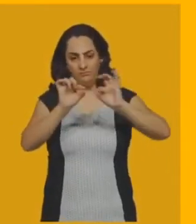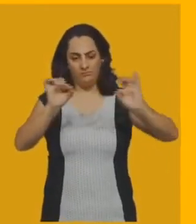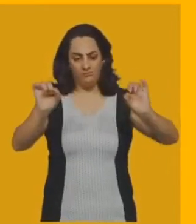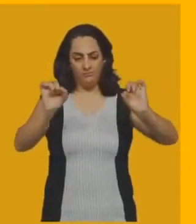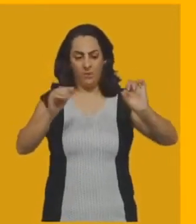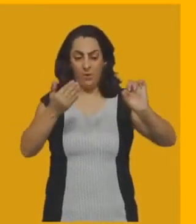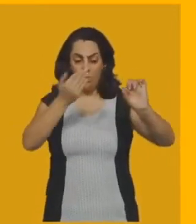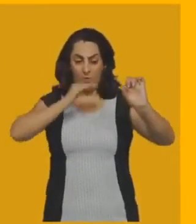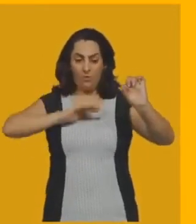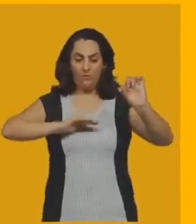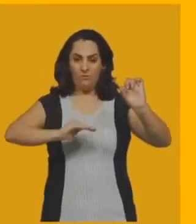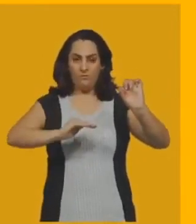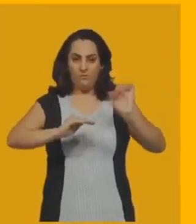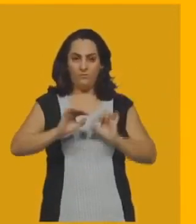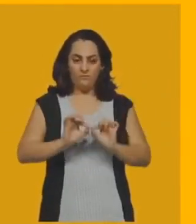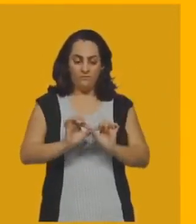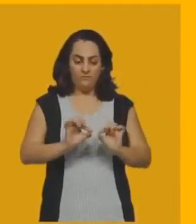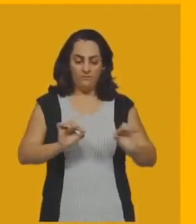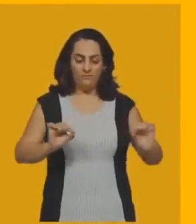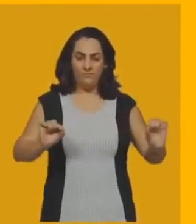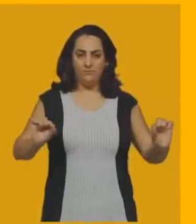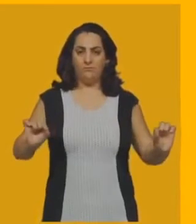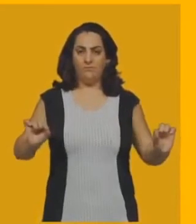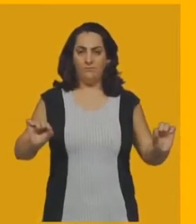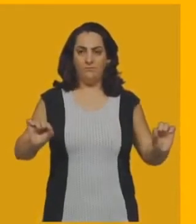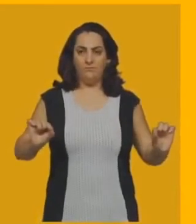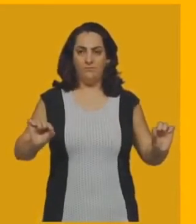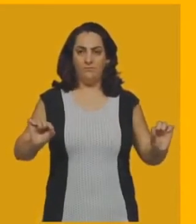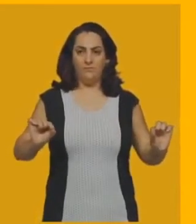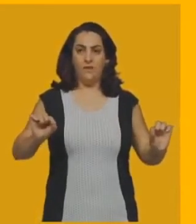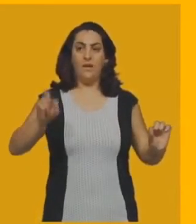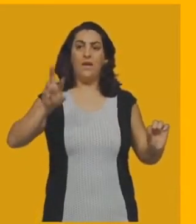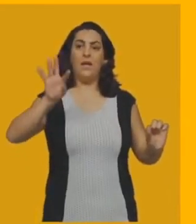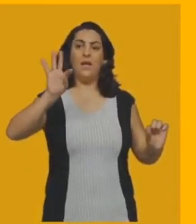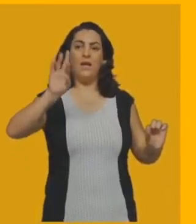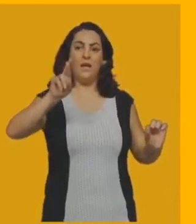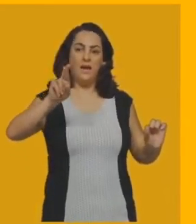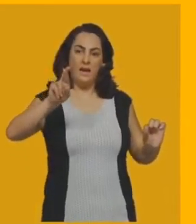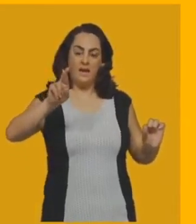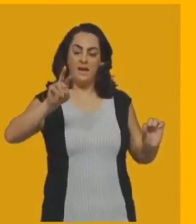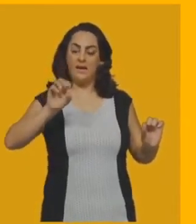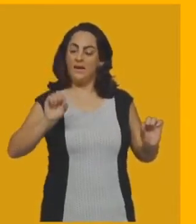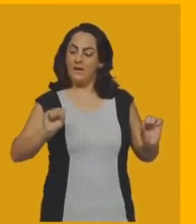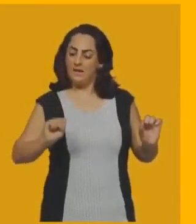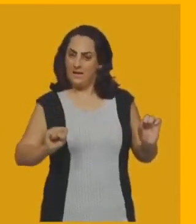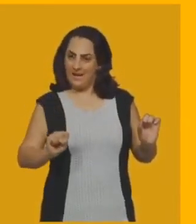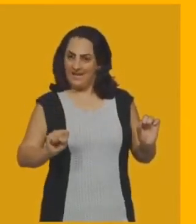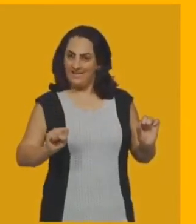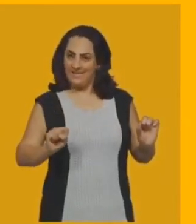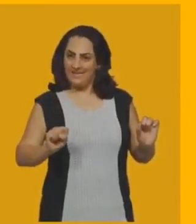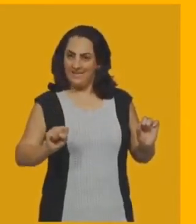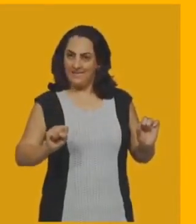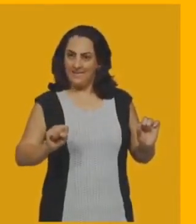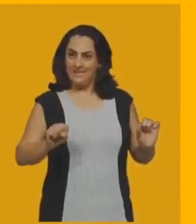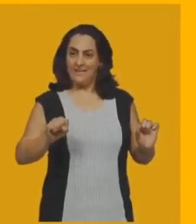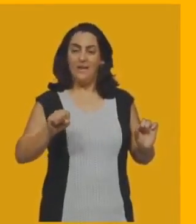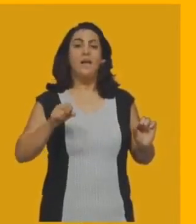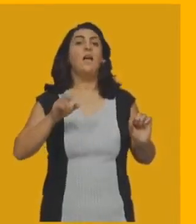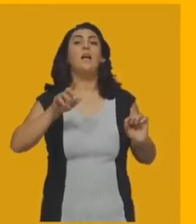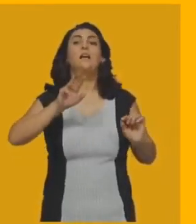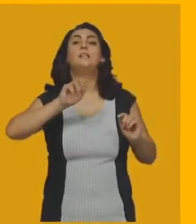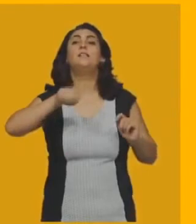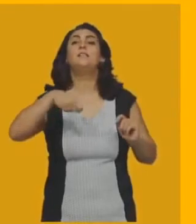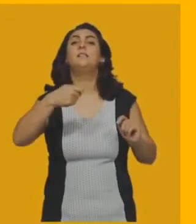é paralela à reta R. E a gente escreve assim, R, né, com este símbolo é